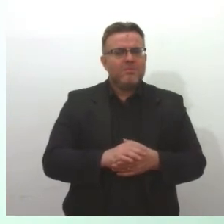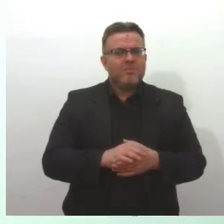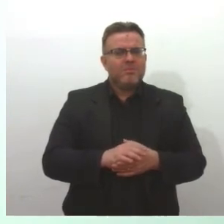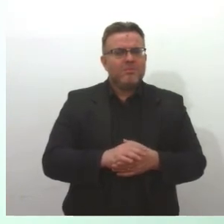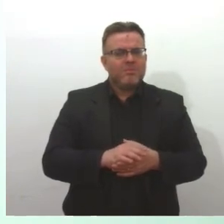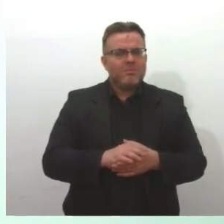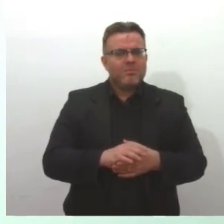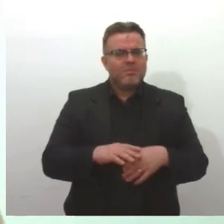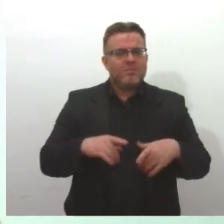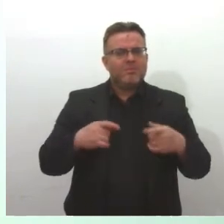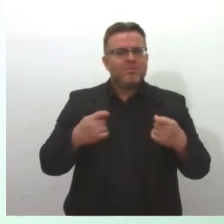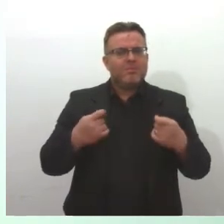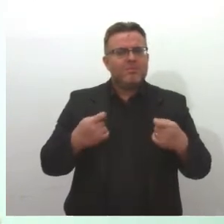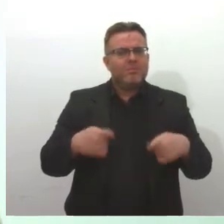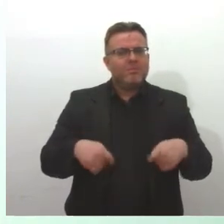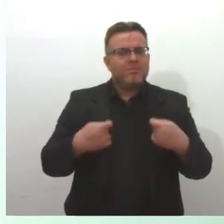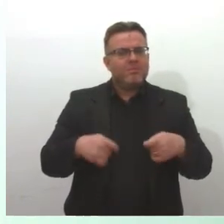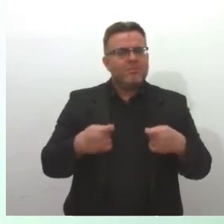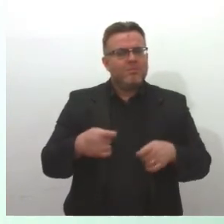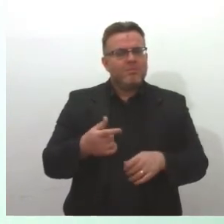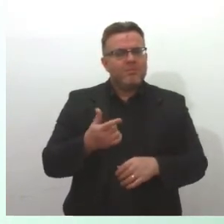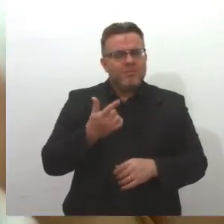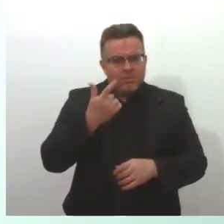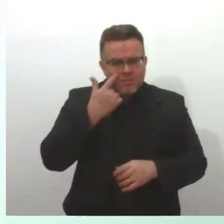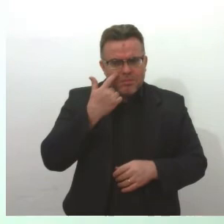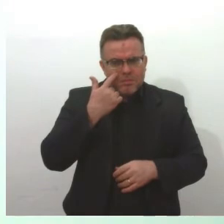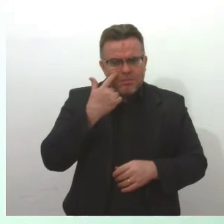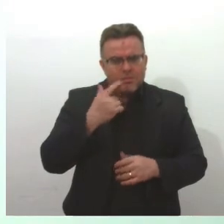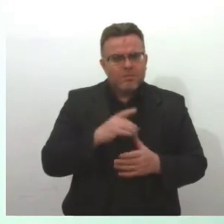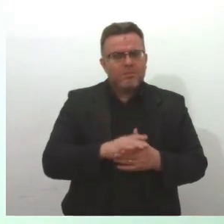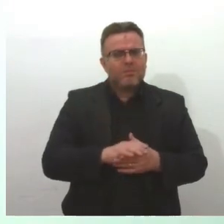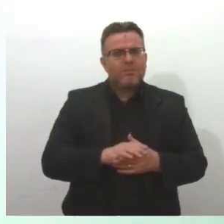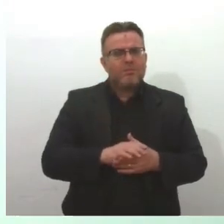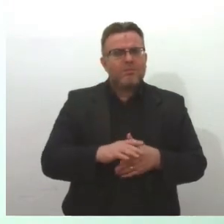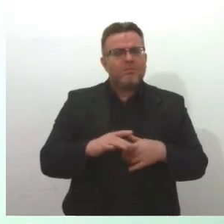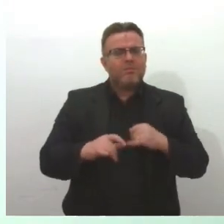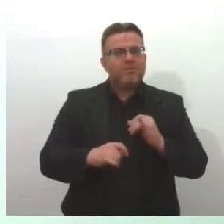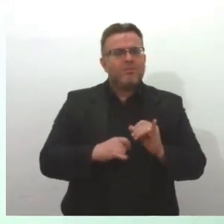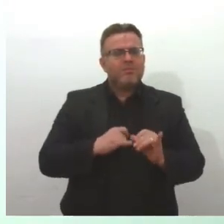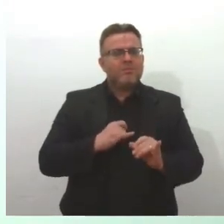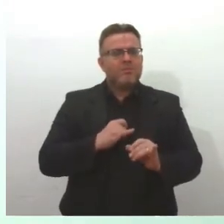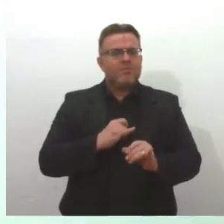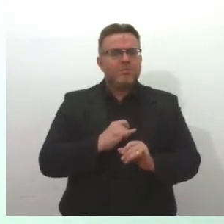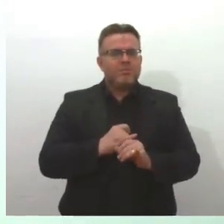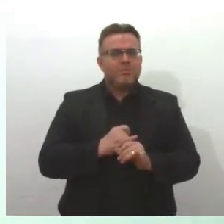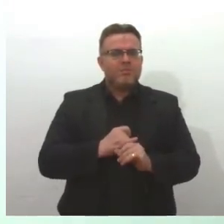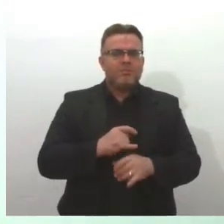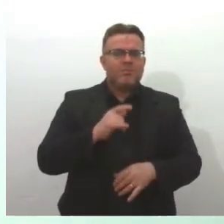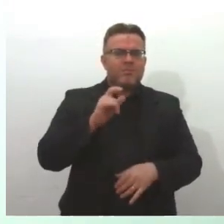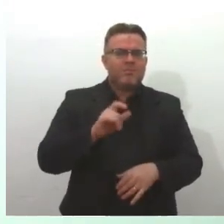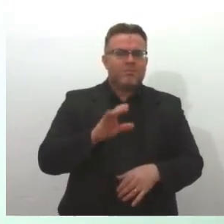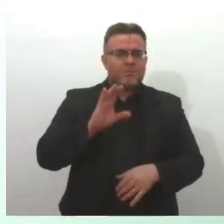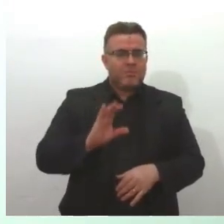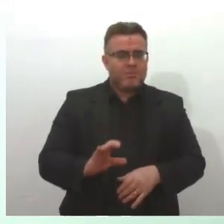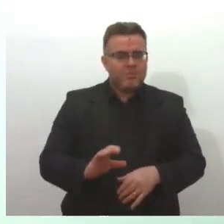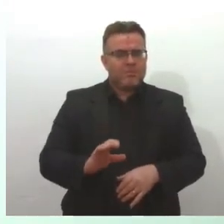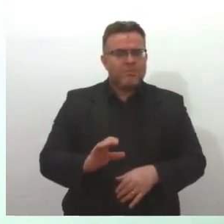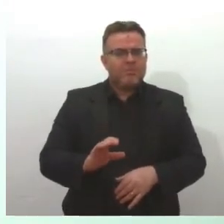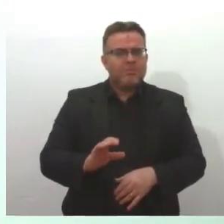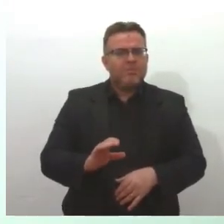preciso ter um servidor que receba essa solicitação e responde o cidadão. E nas sextas-feiras são